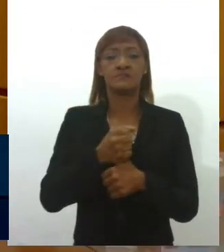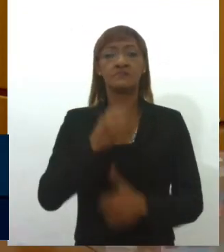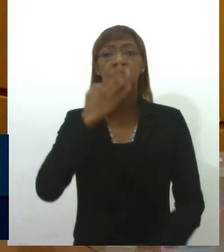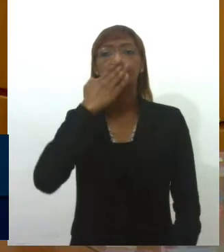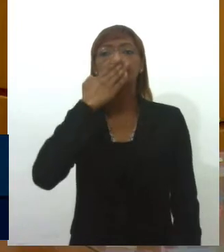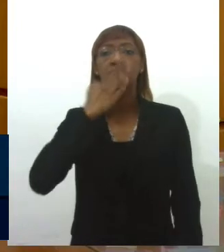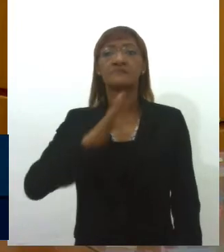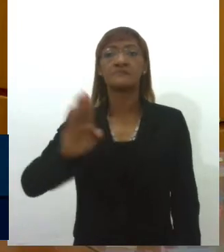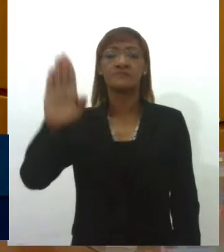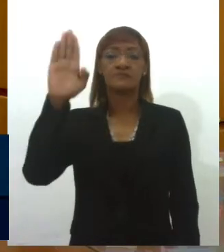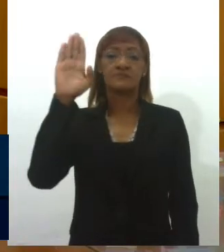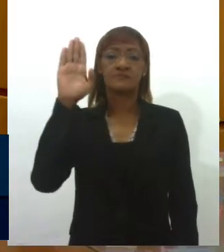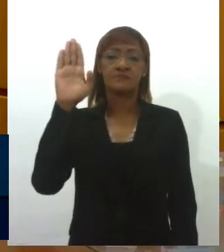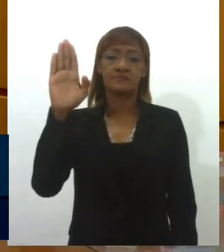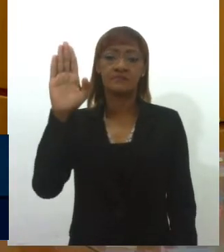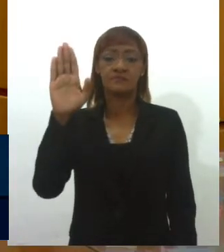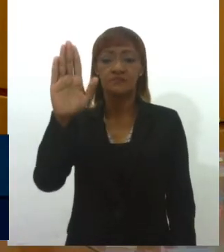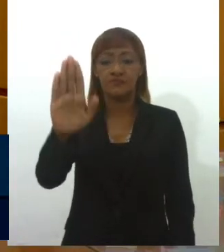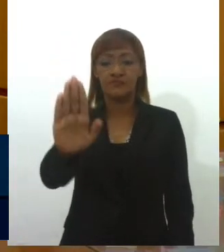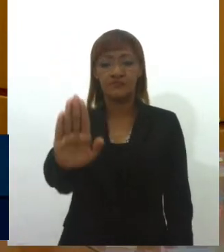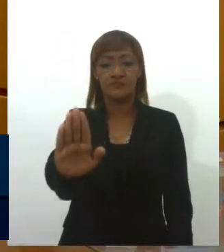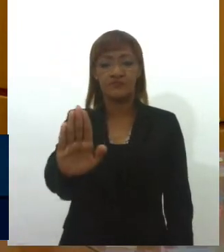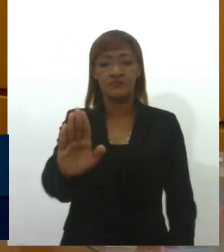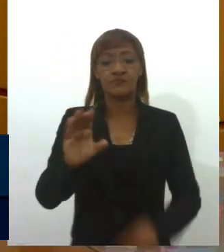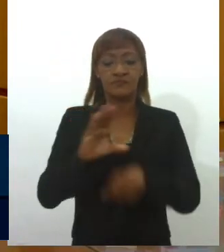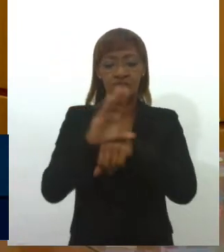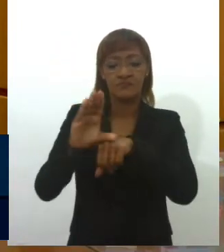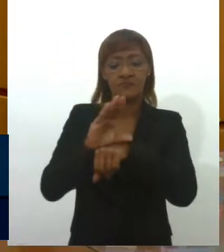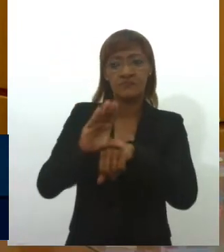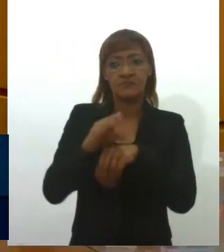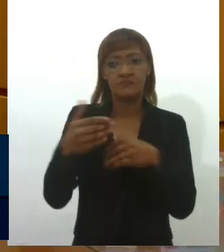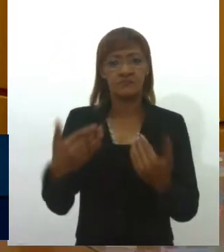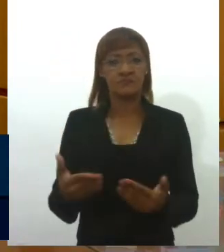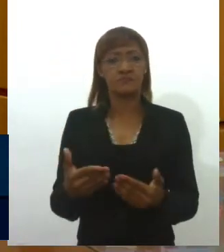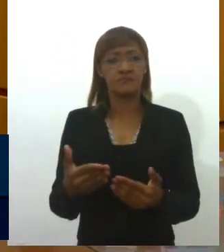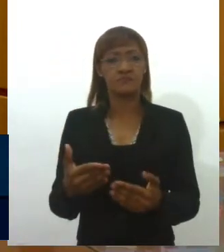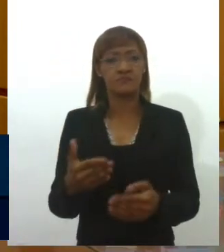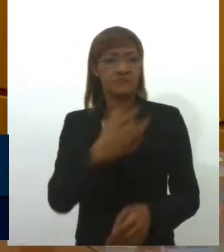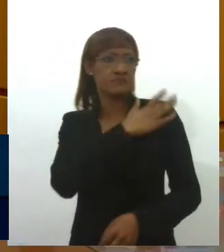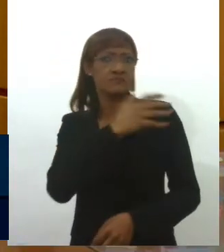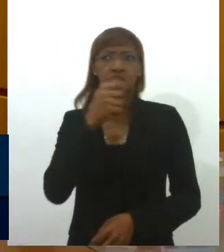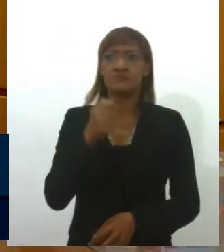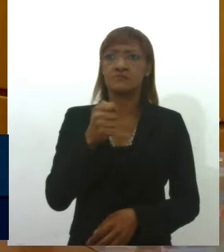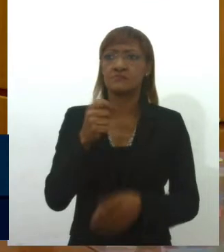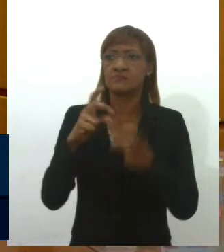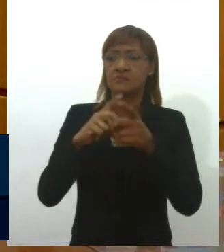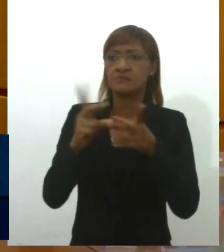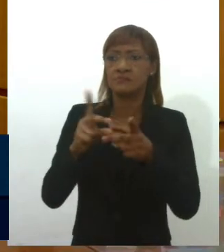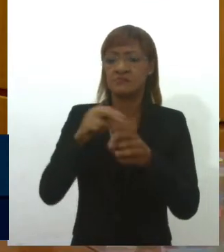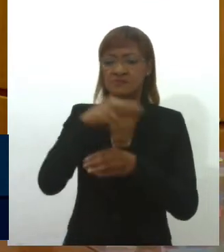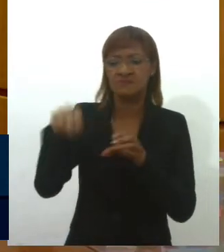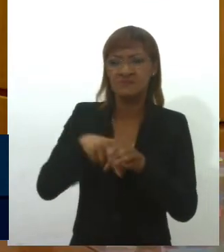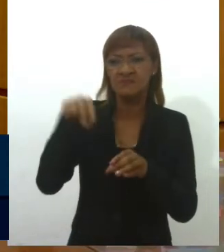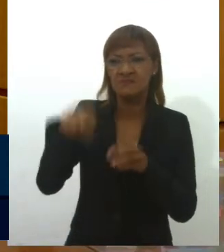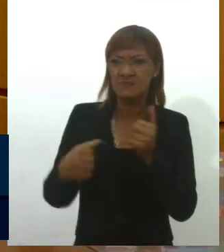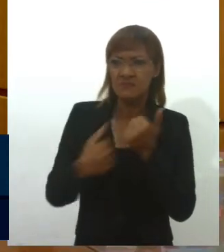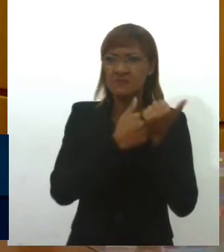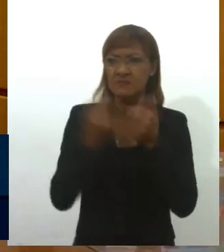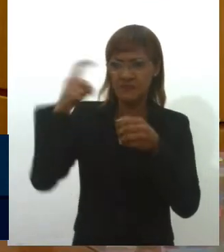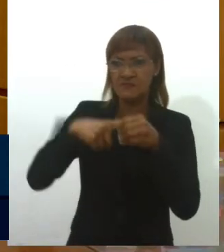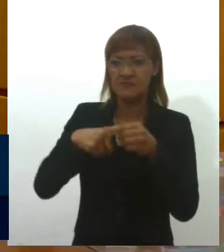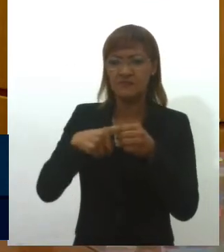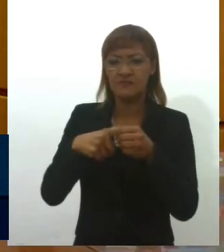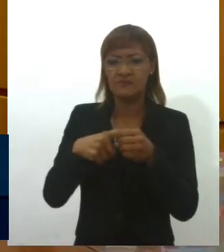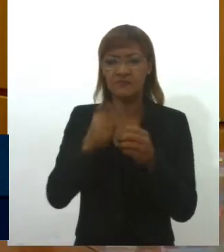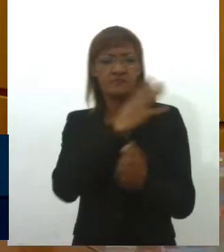fidelidade à Constituição, que coloca a democracia como cláusula pétrea, e depois ir para a tribuna defender o retorno da ditadura.